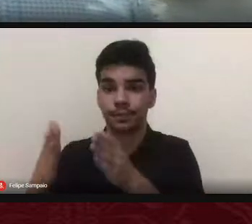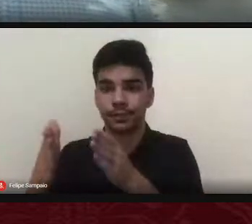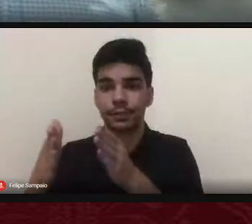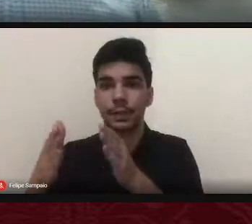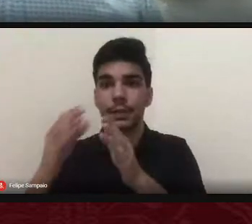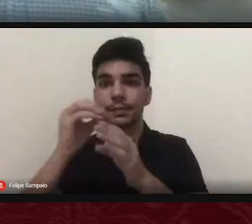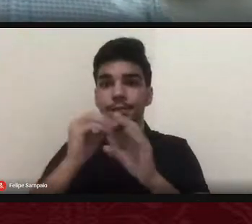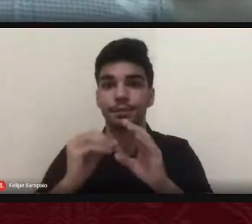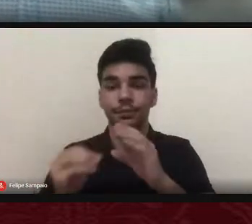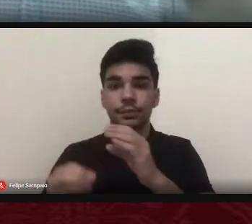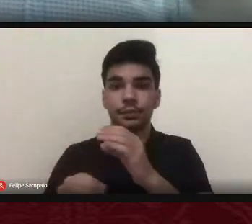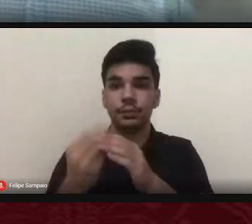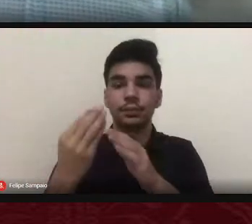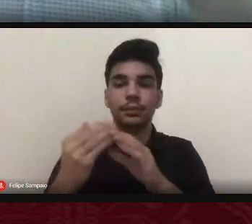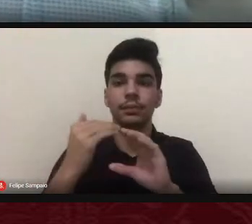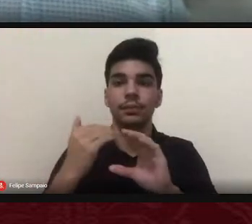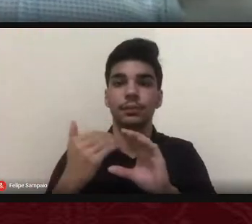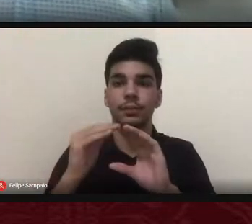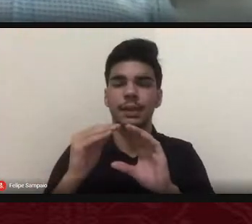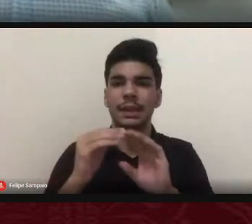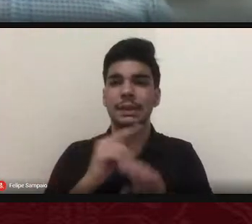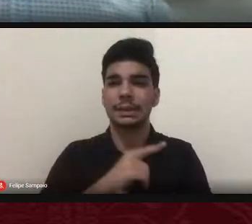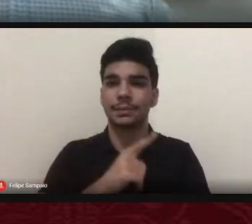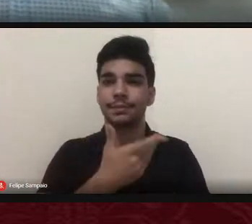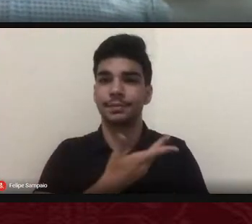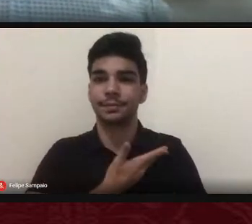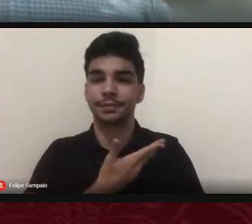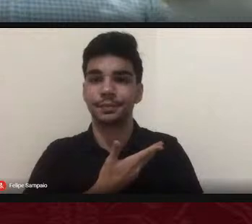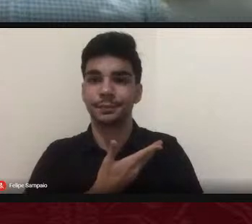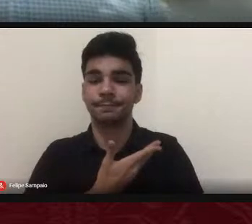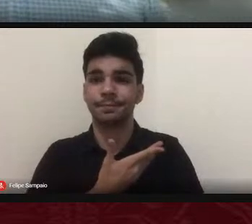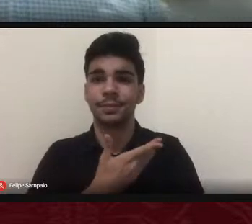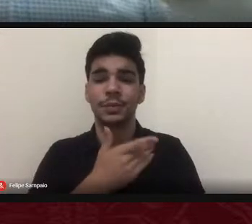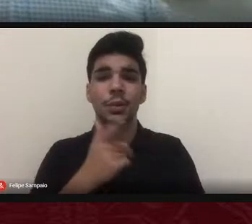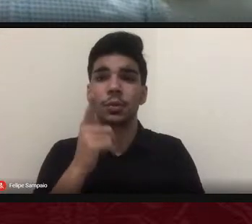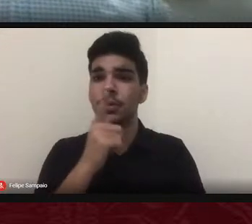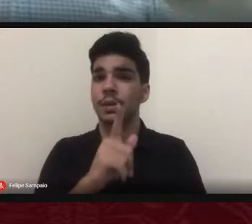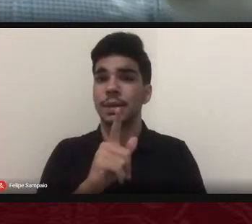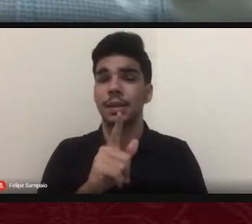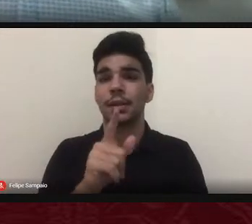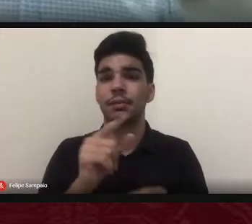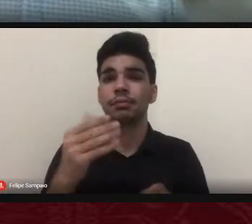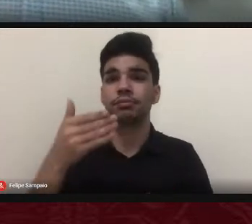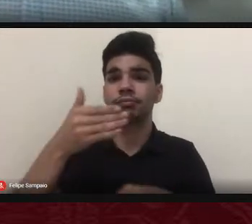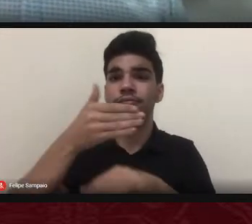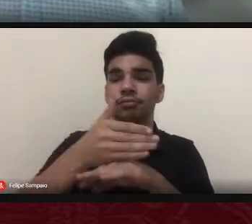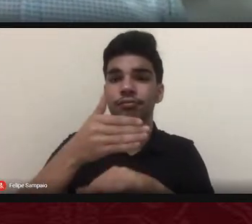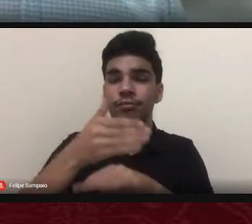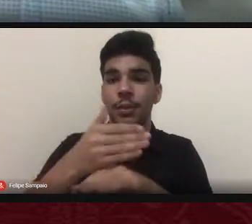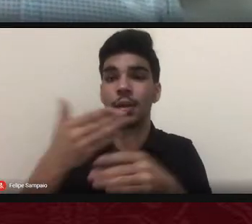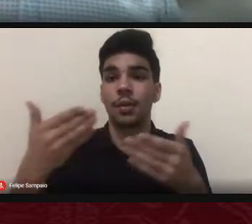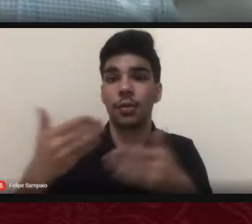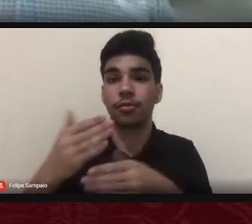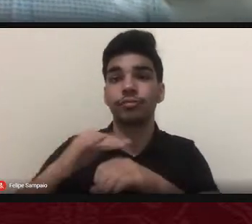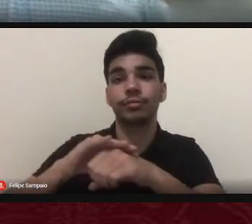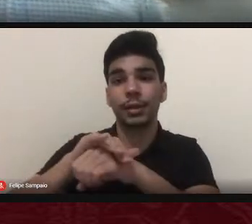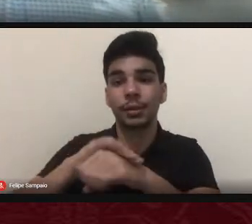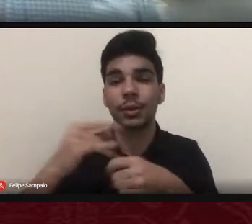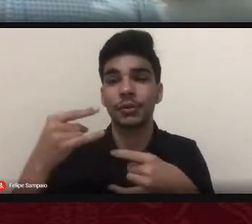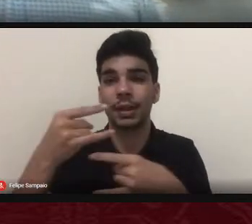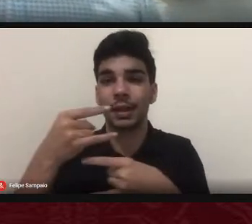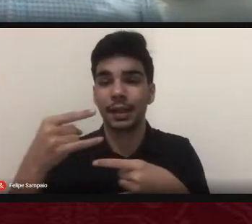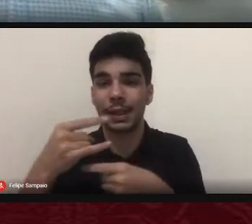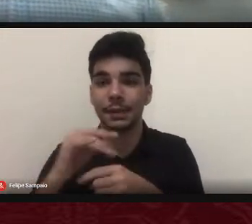muitos colegas autores autoras não puderam estar conosco aqui nesta noite não puderam estar nesta interação